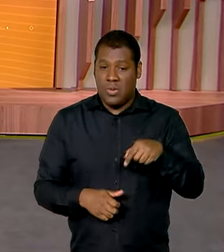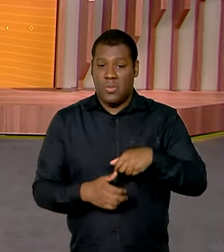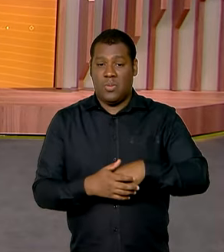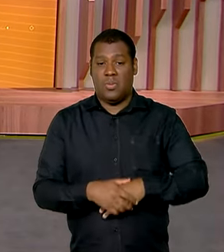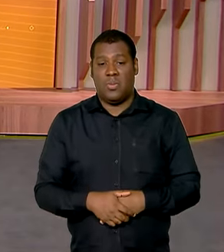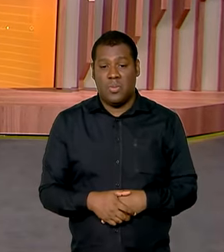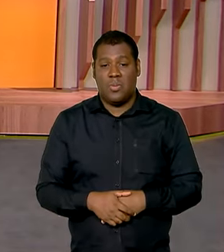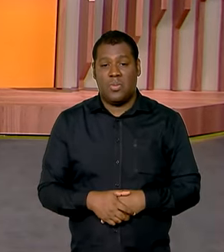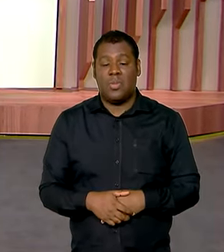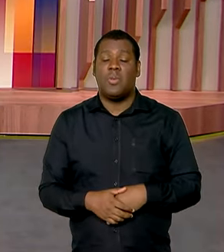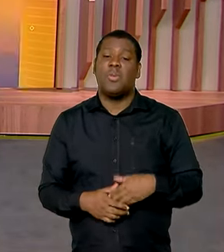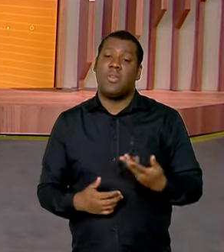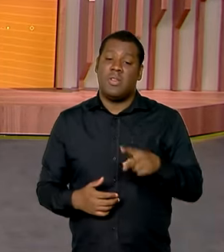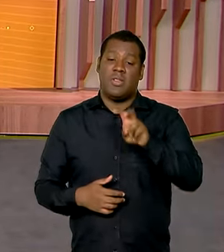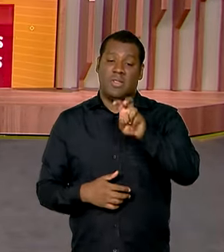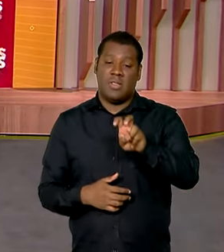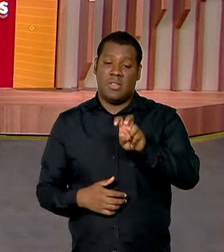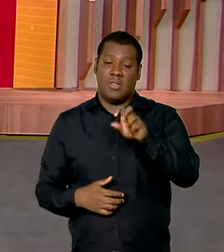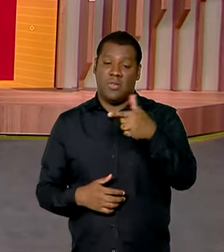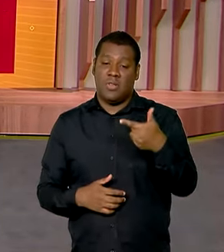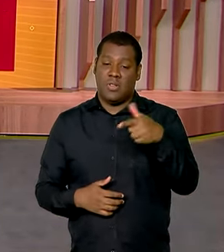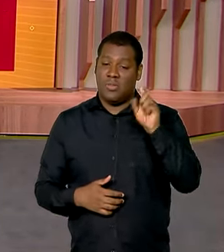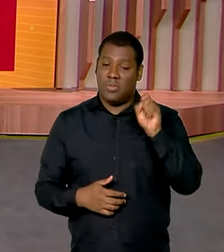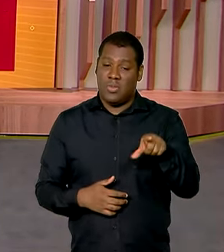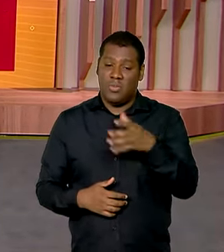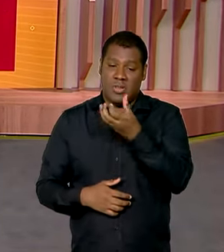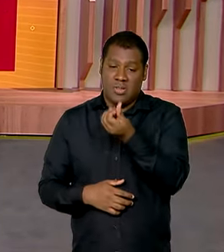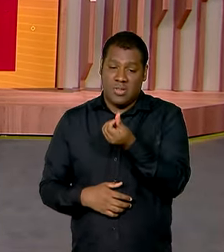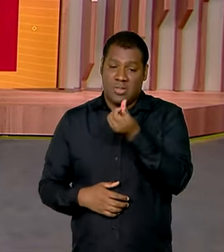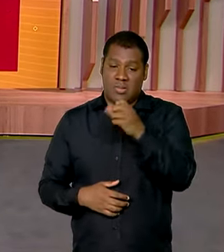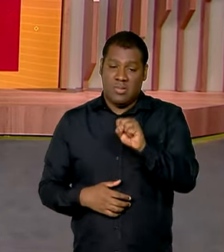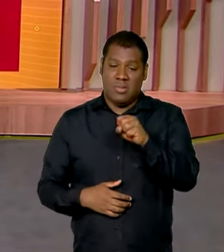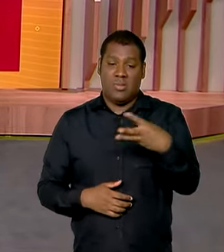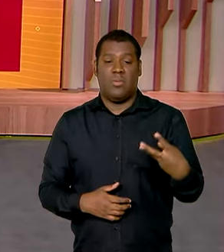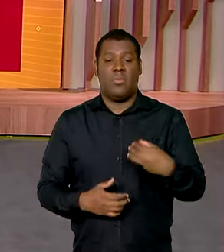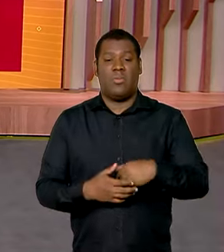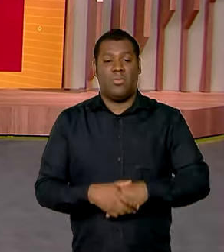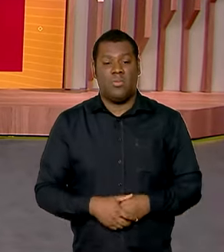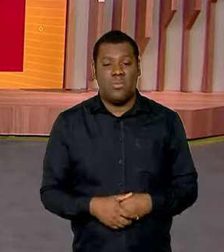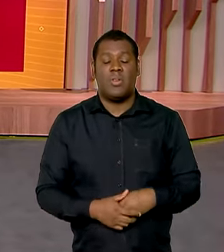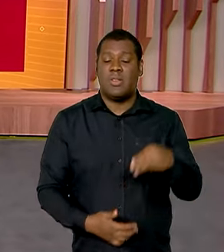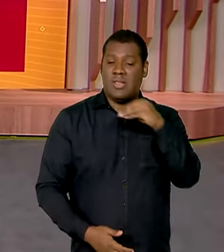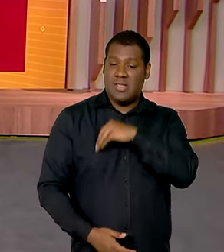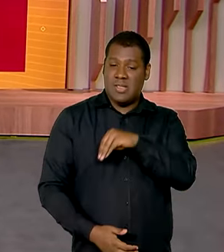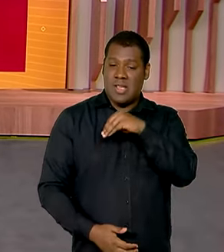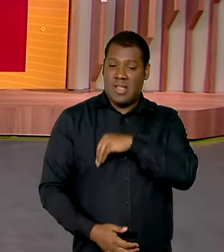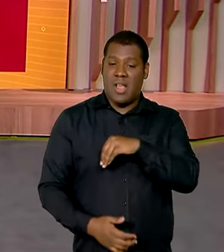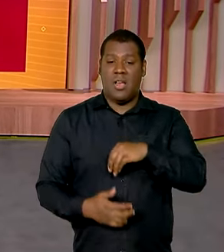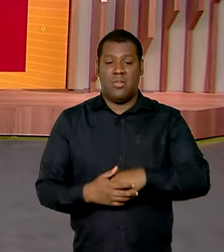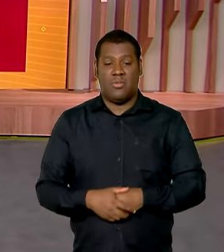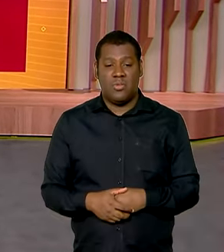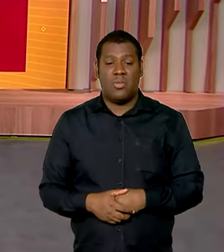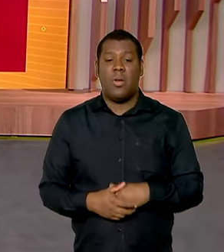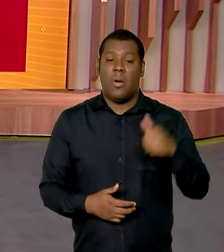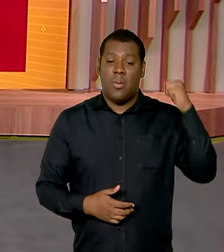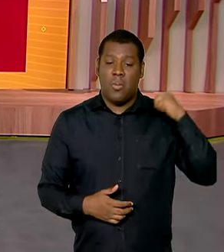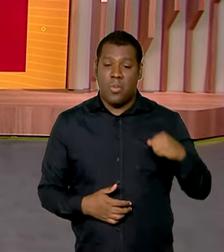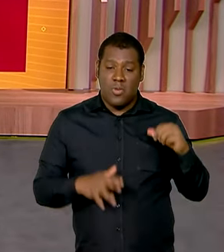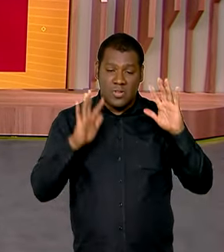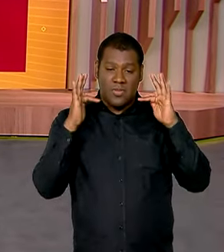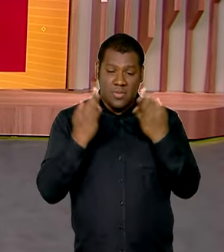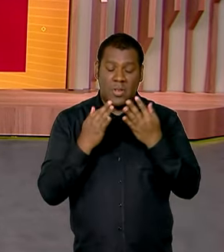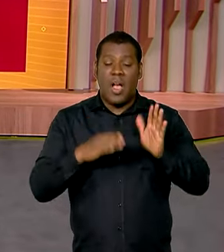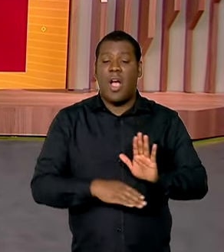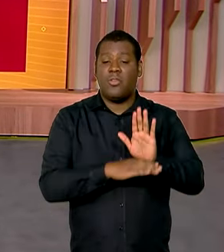52.683 vamos ver agora transferência de renda ao cidadão Bolsa Família já